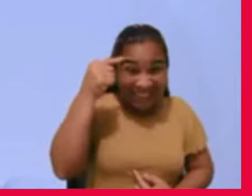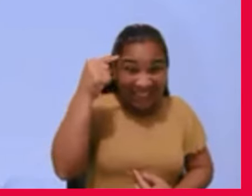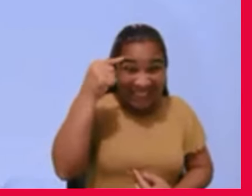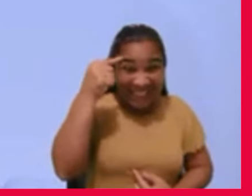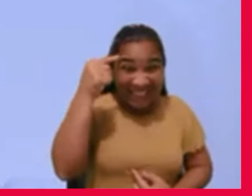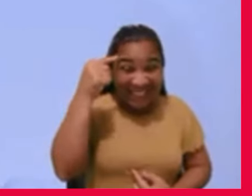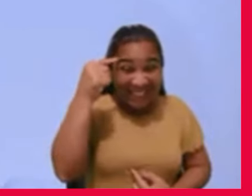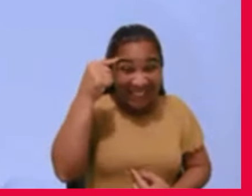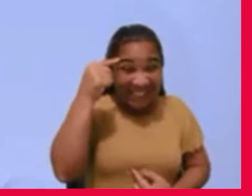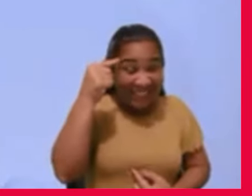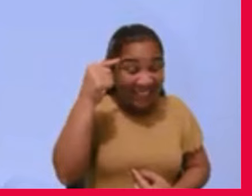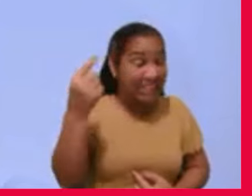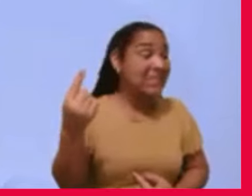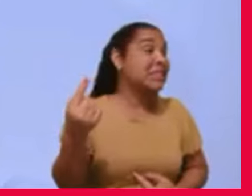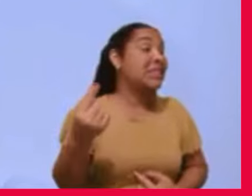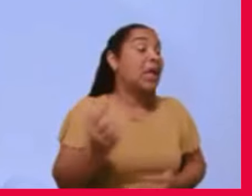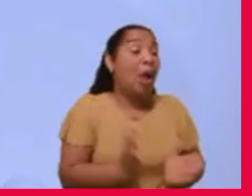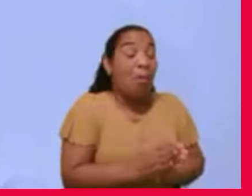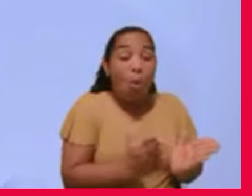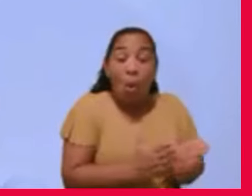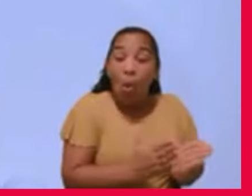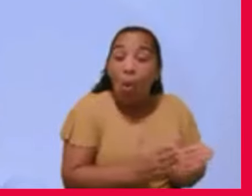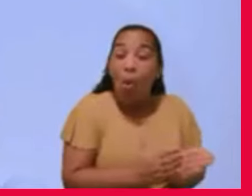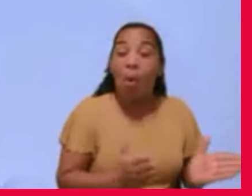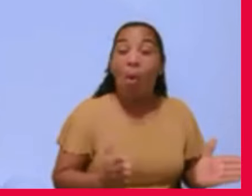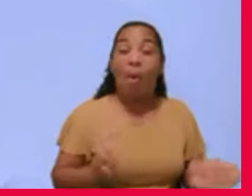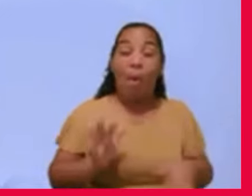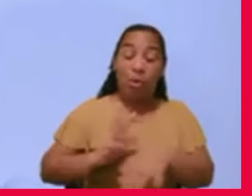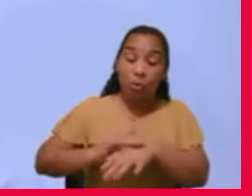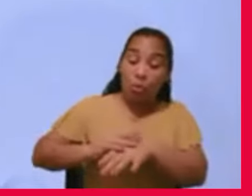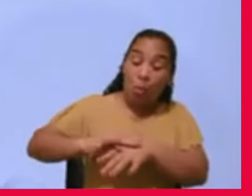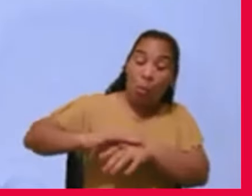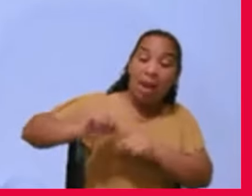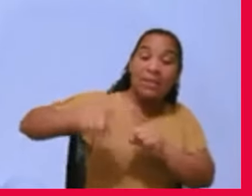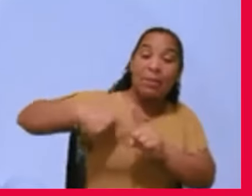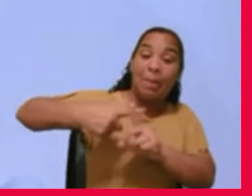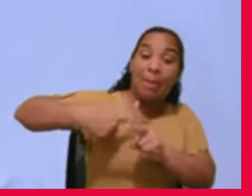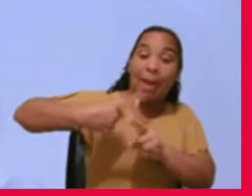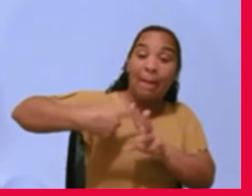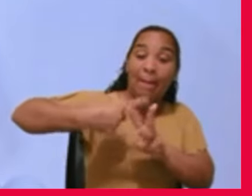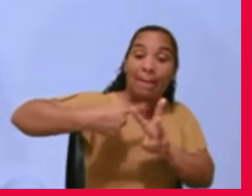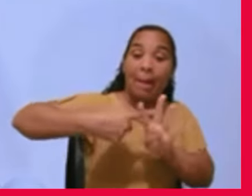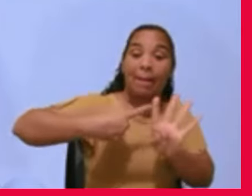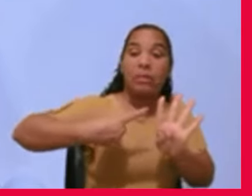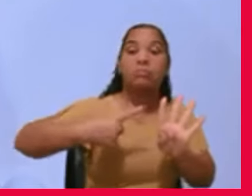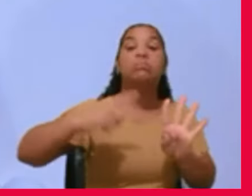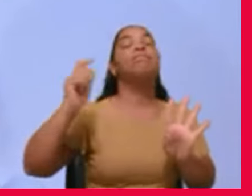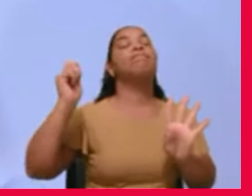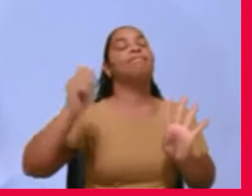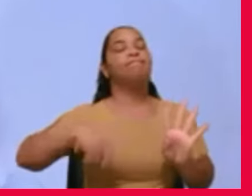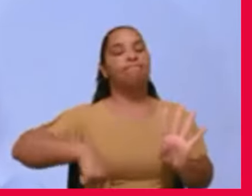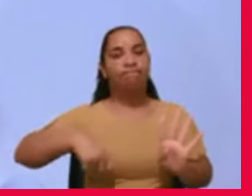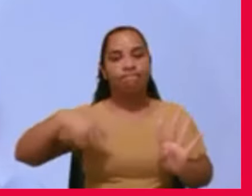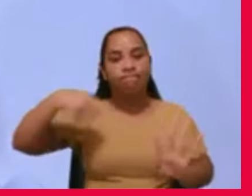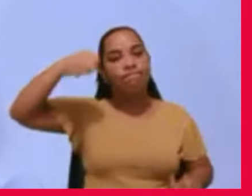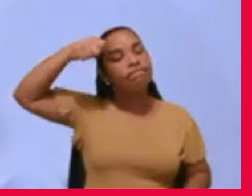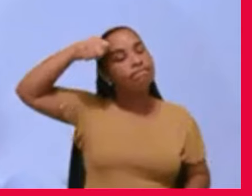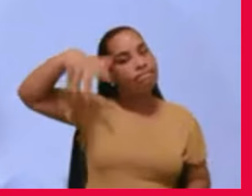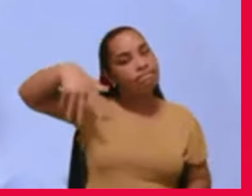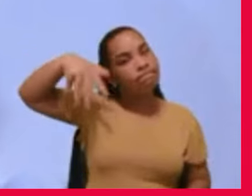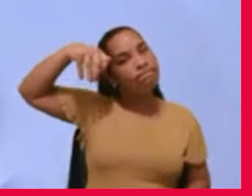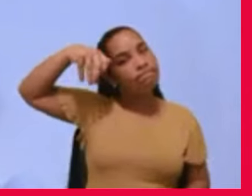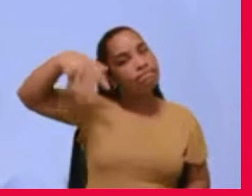de outras doenças, também pode ser esquizofrênico. Em toda e qualquer forma